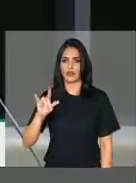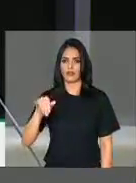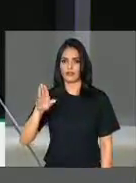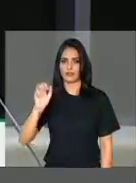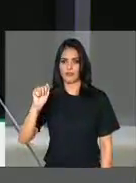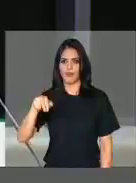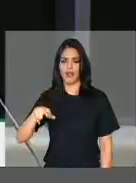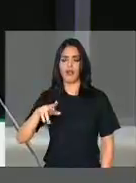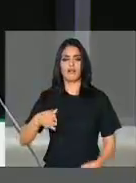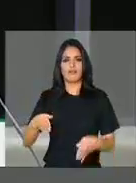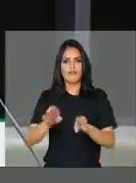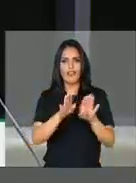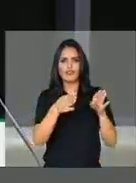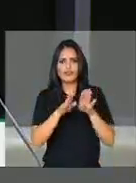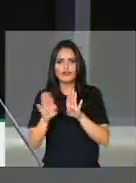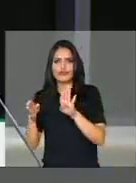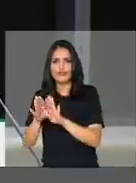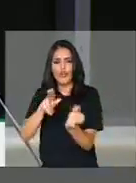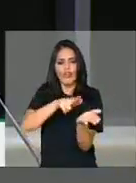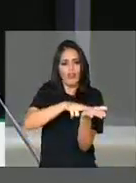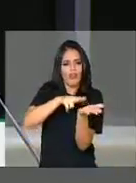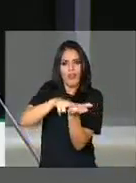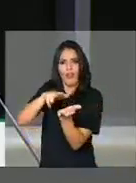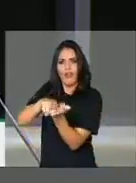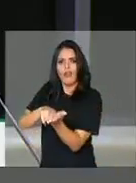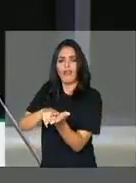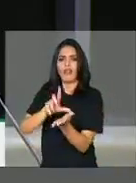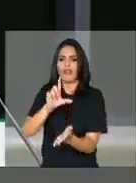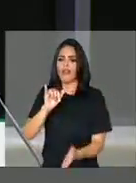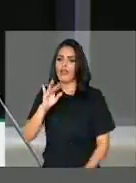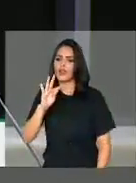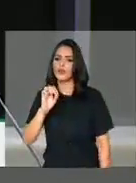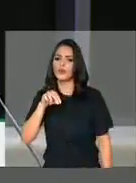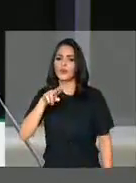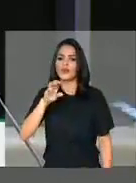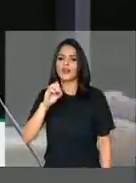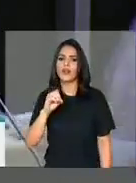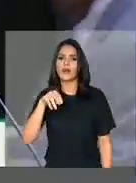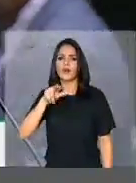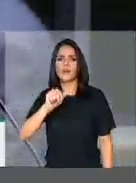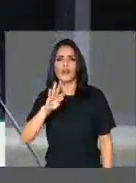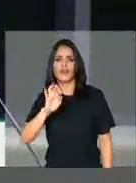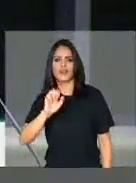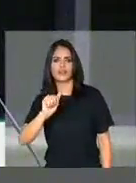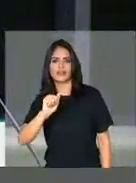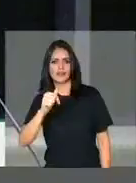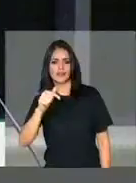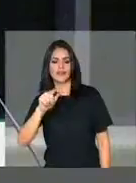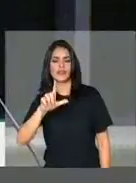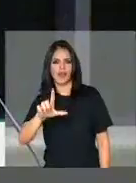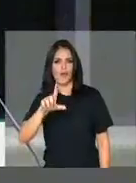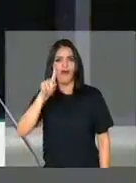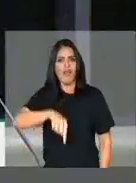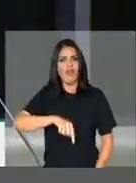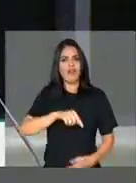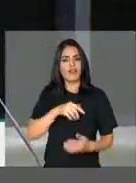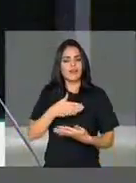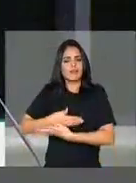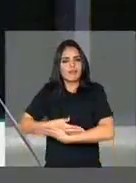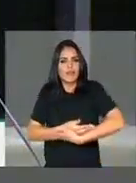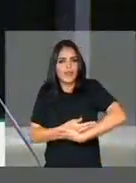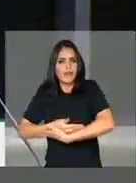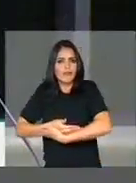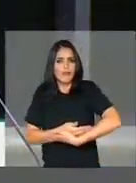de UTI neonatal, uma necessidade que em Minas e em Belo Horizonte passa a ser